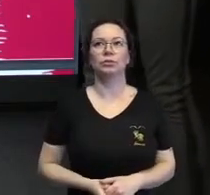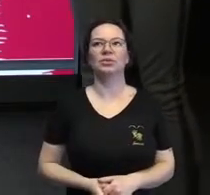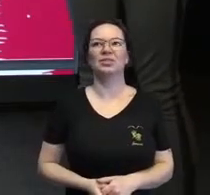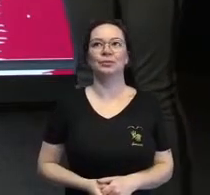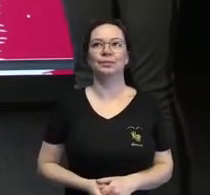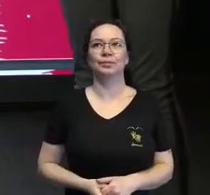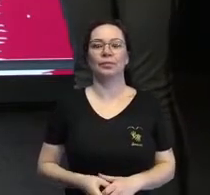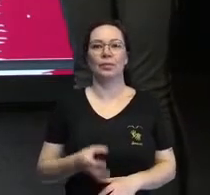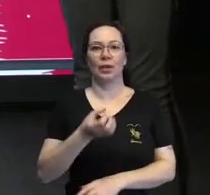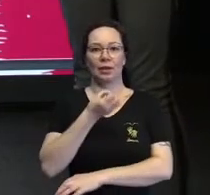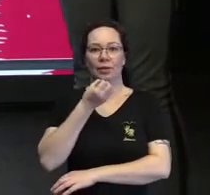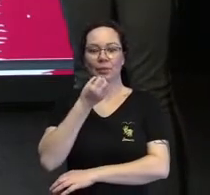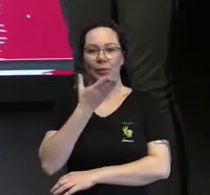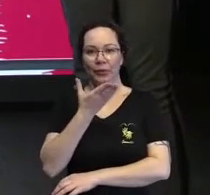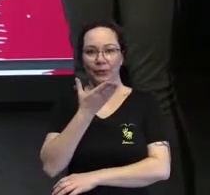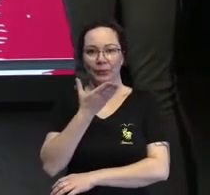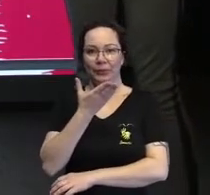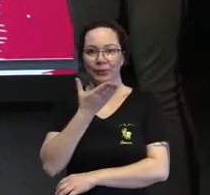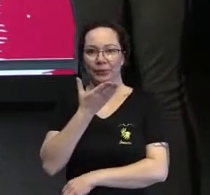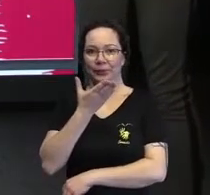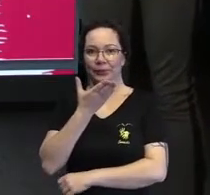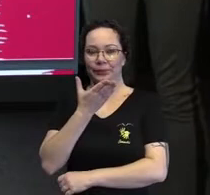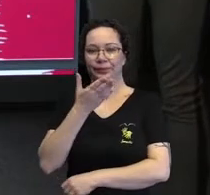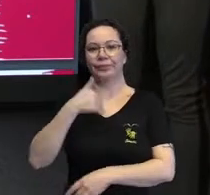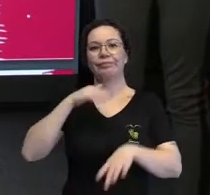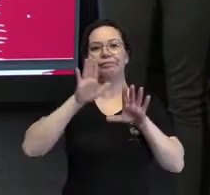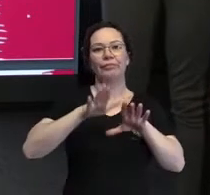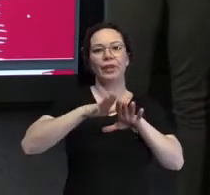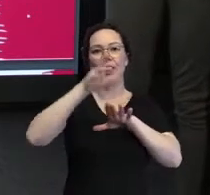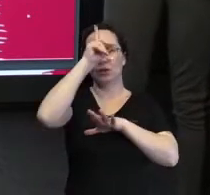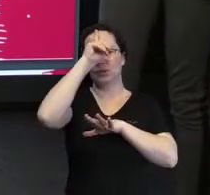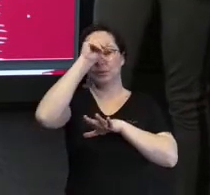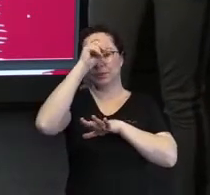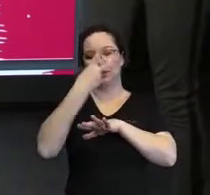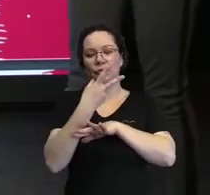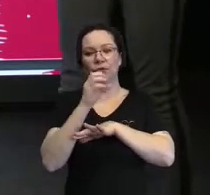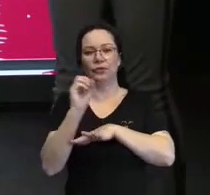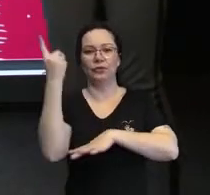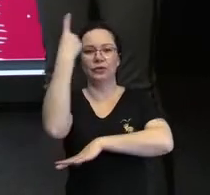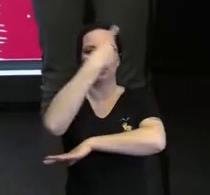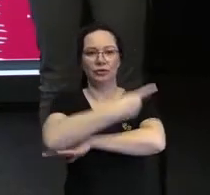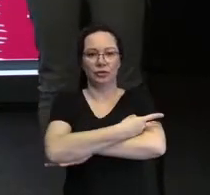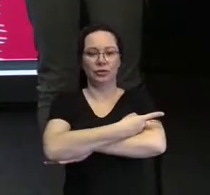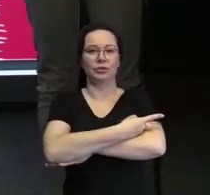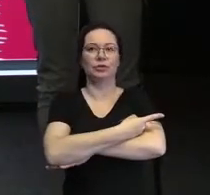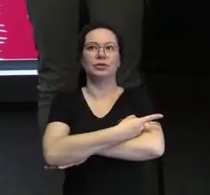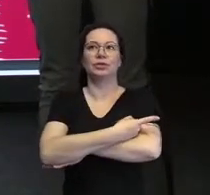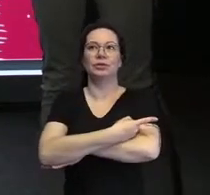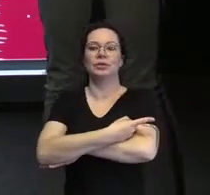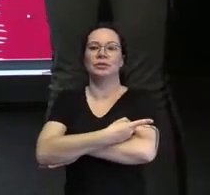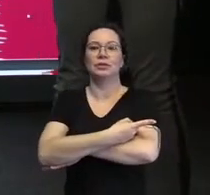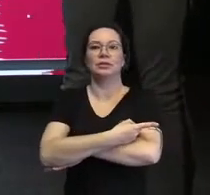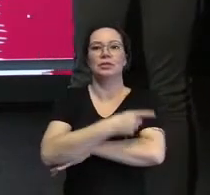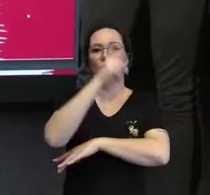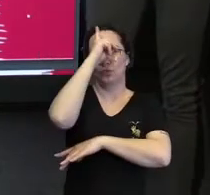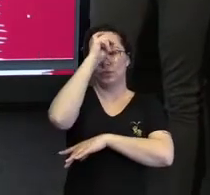Bom, fiquei hospitalizada por 20 dias, fui pro Hospital das Clínicas,